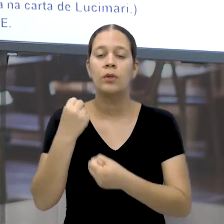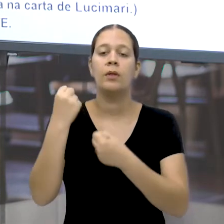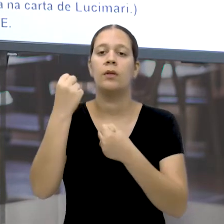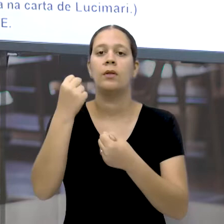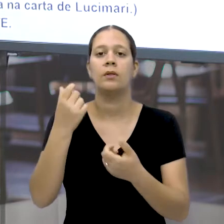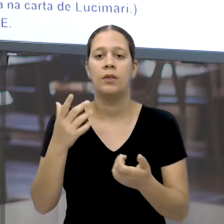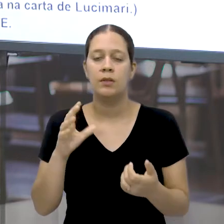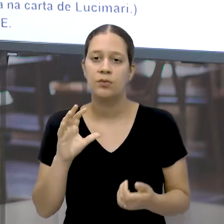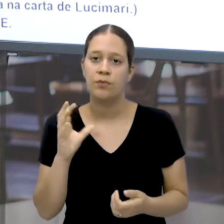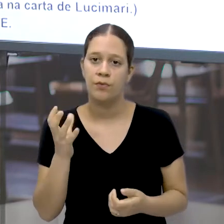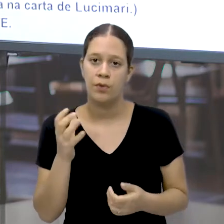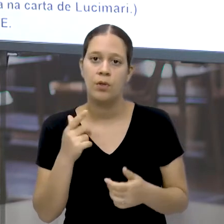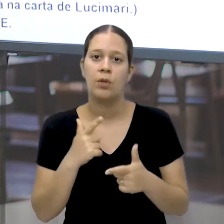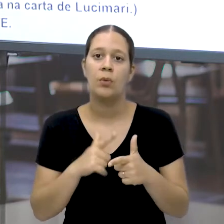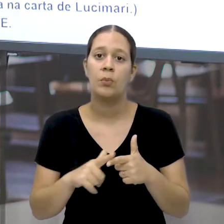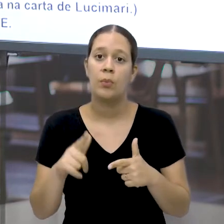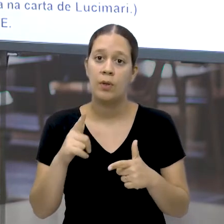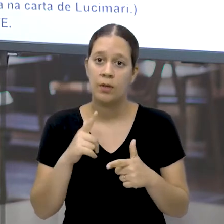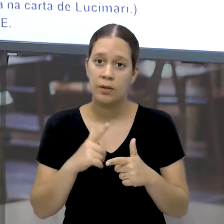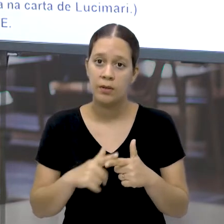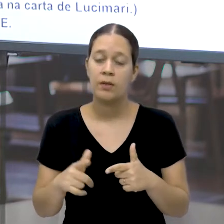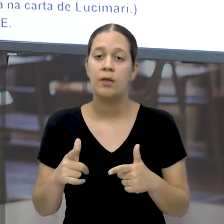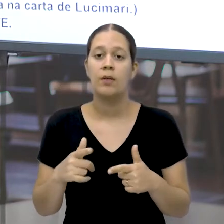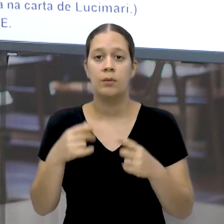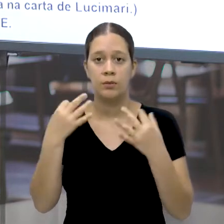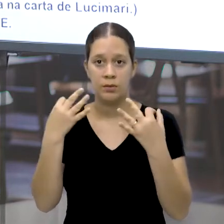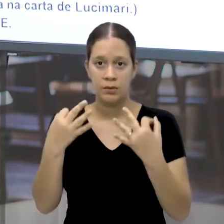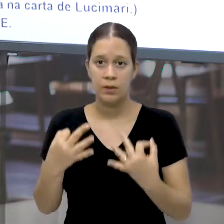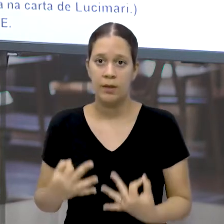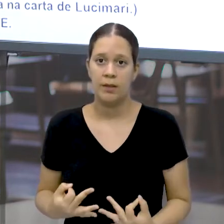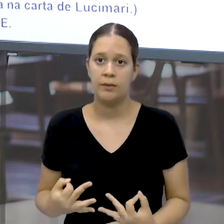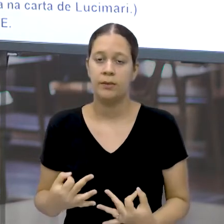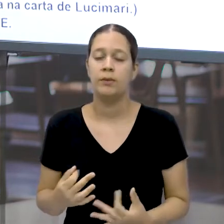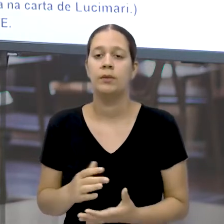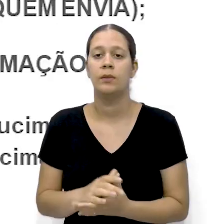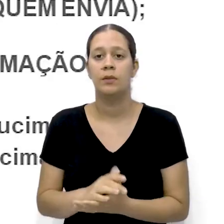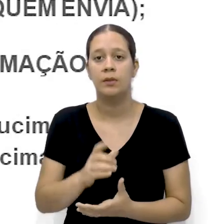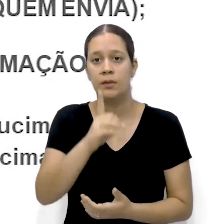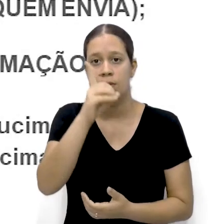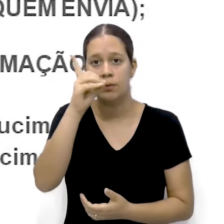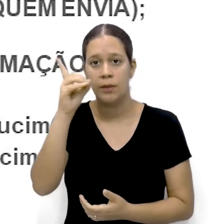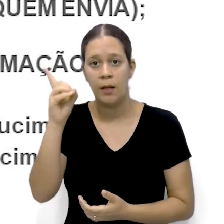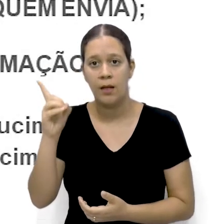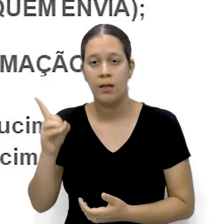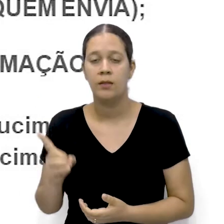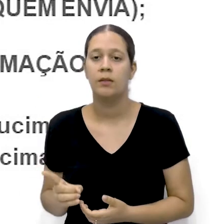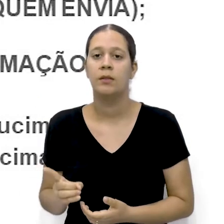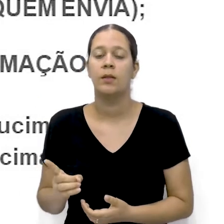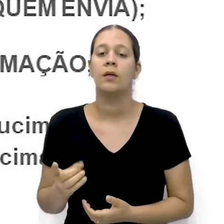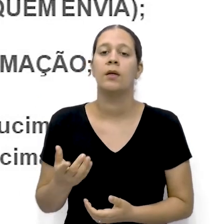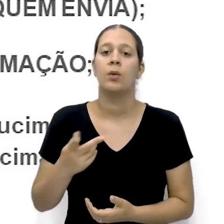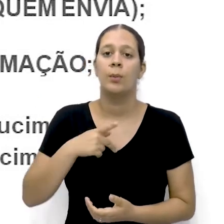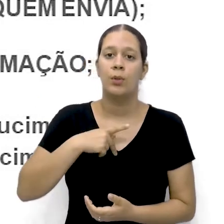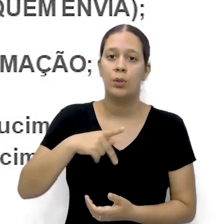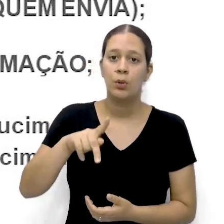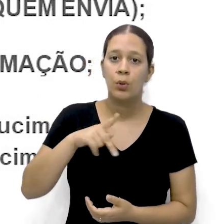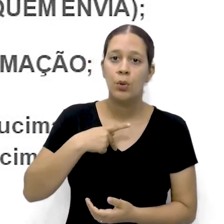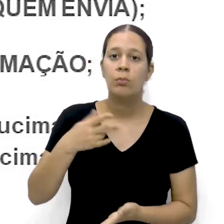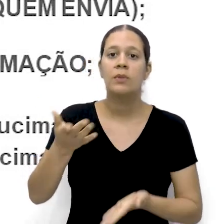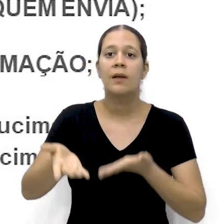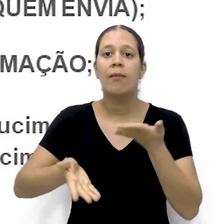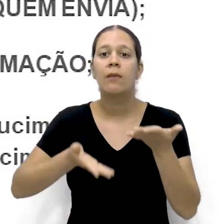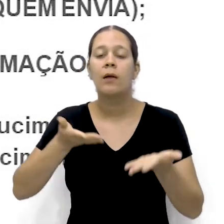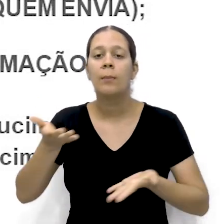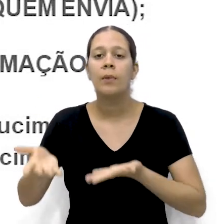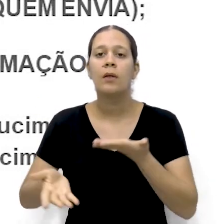problema Então se o destinatário É uma pessoa Explicita Data No índice Progão de tratamento Que eu deixo De